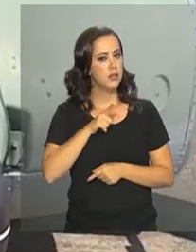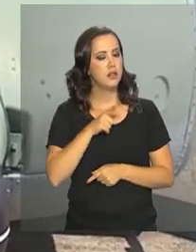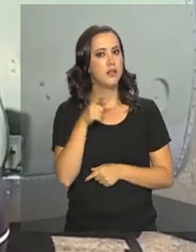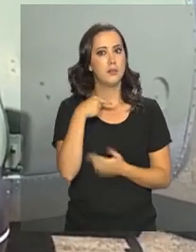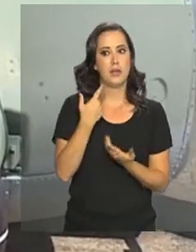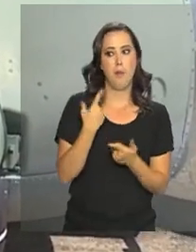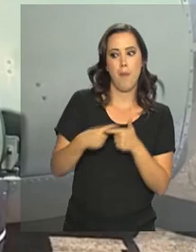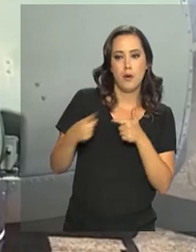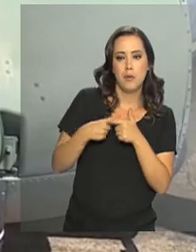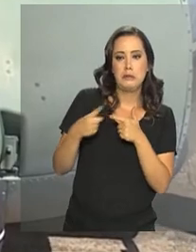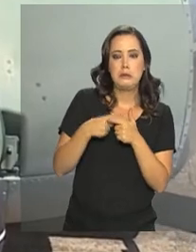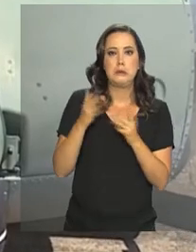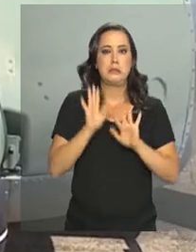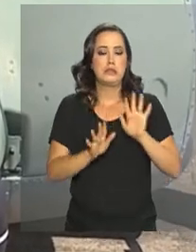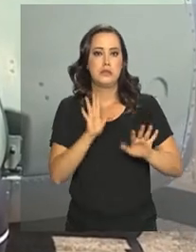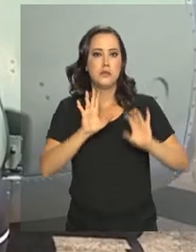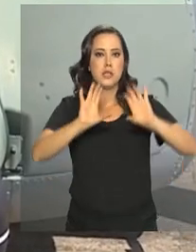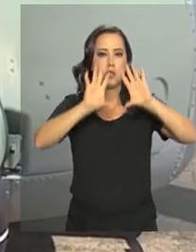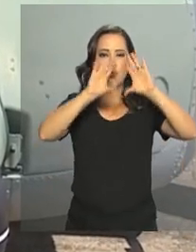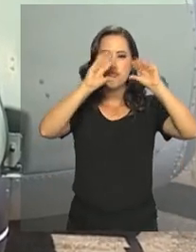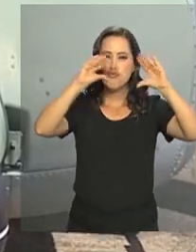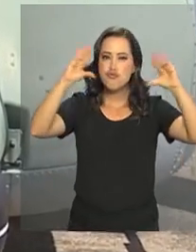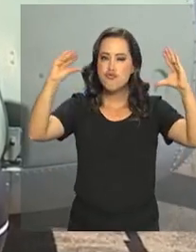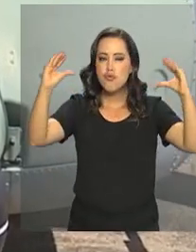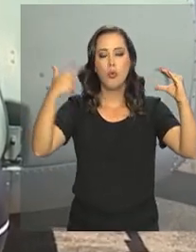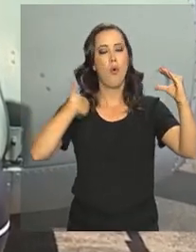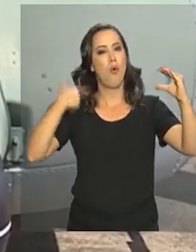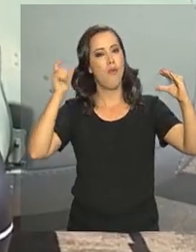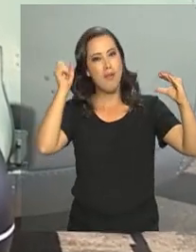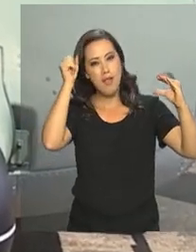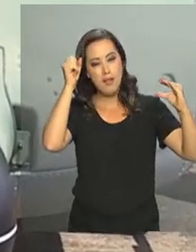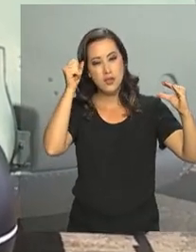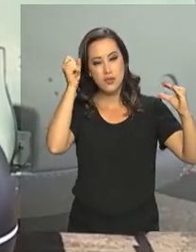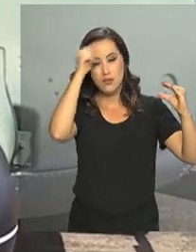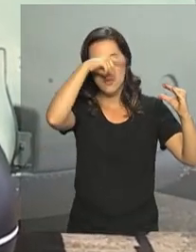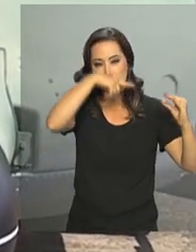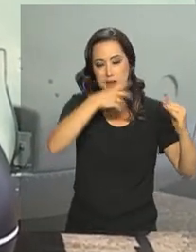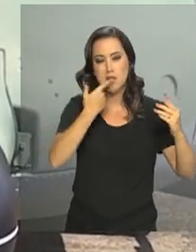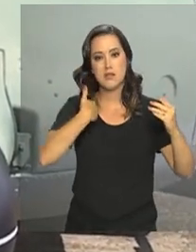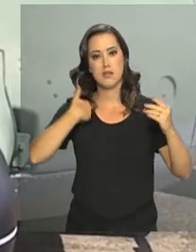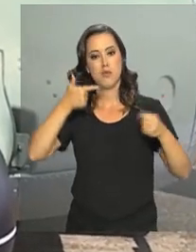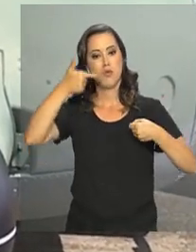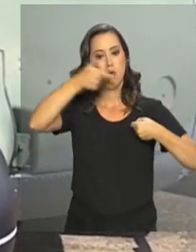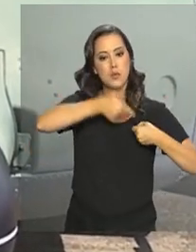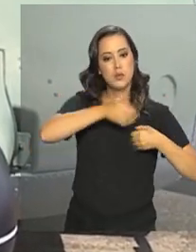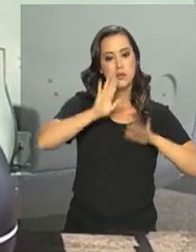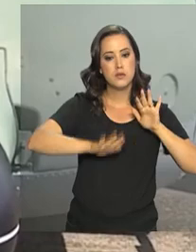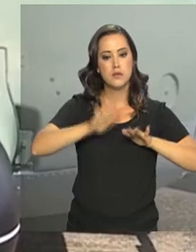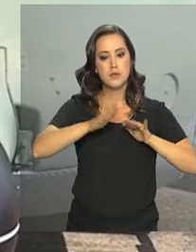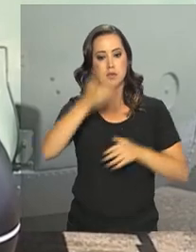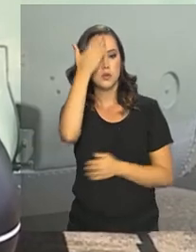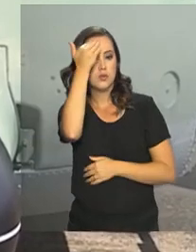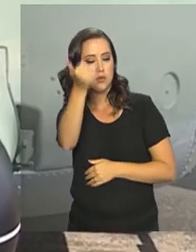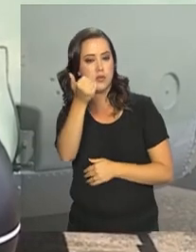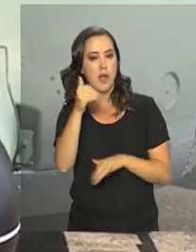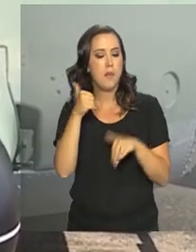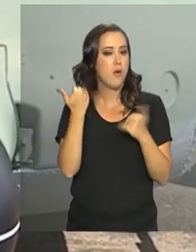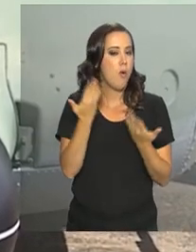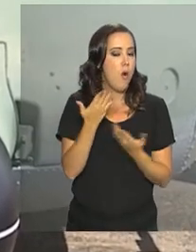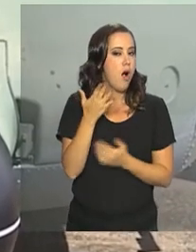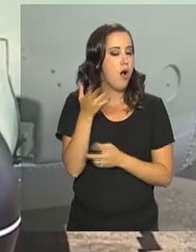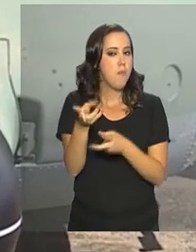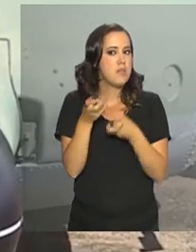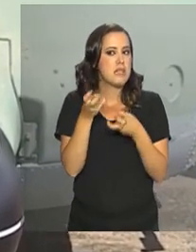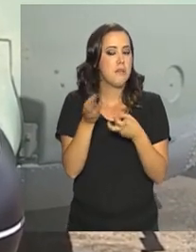imprevisibilidade da meteorologia aqui, o que acaba deixando um pouco mais delicado ainda a questão da autonomia, porque muitas vezes você não sabe, não consegue